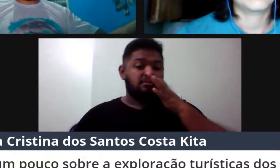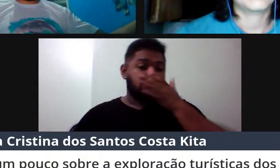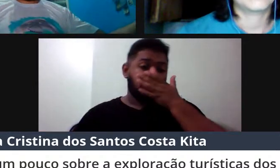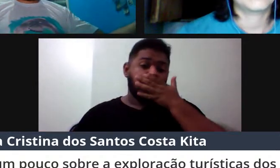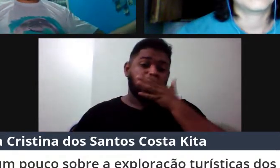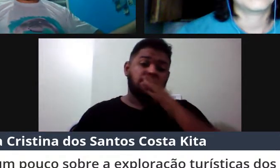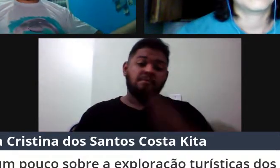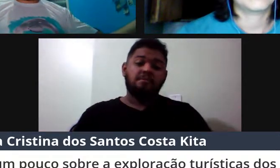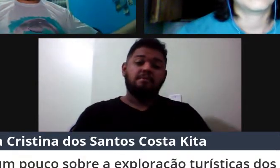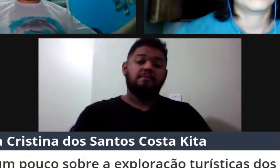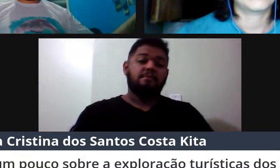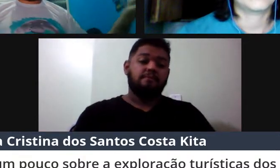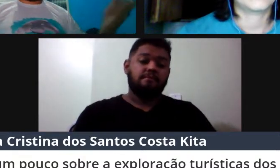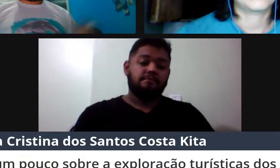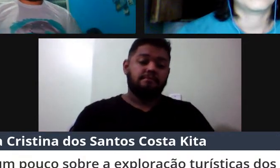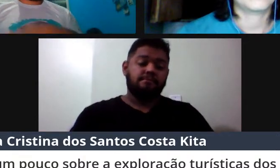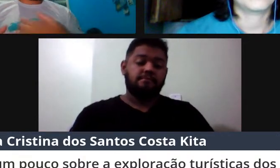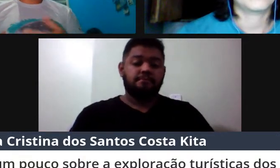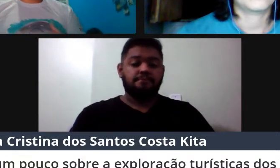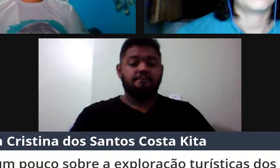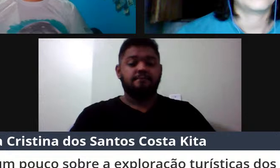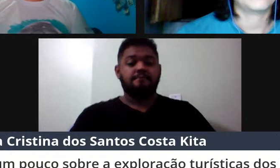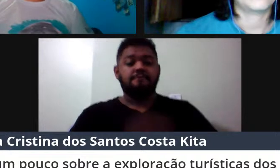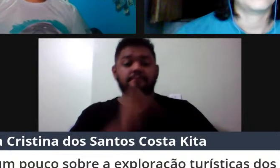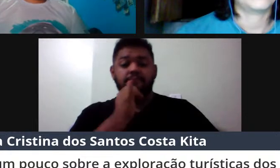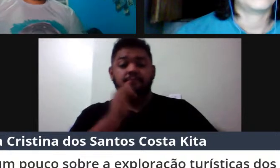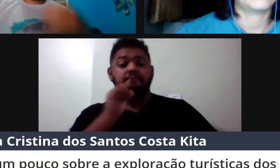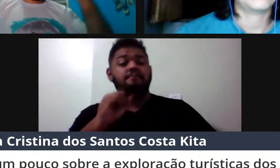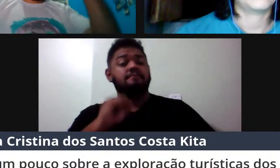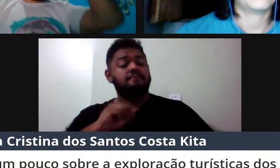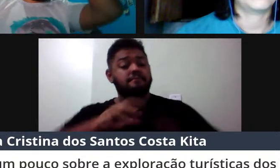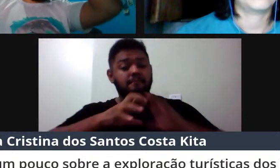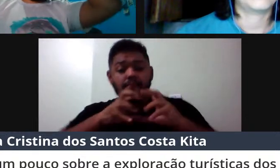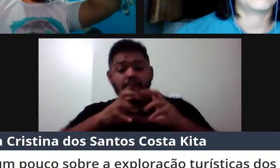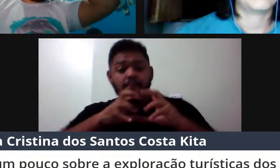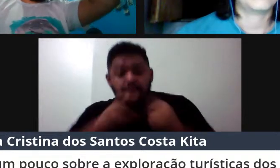um, se um animal for provocado de uma forma a fazer algo,